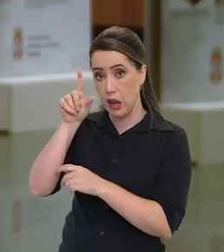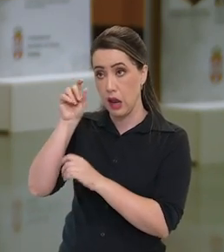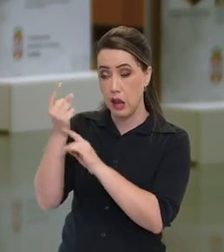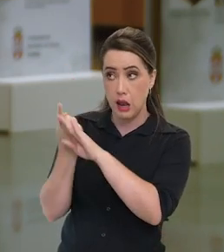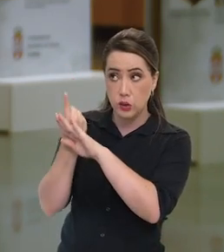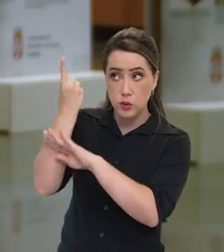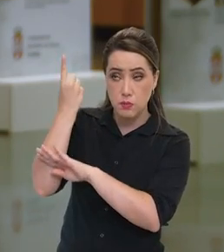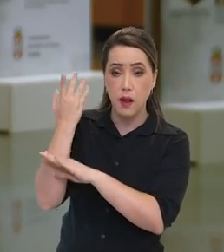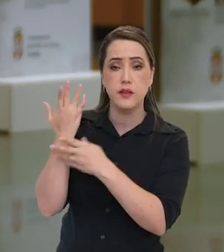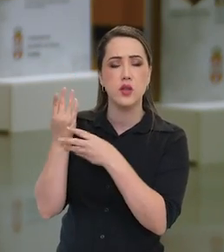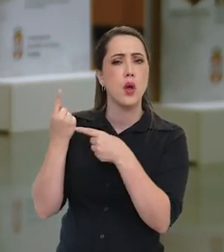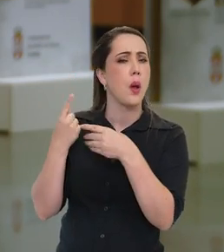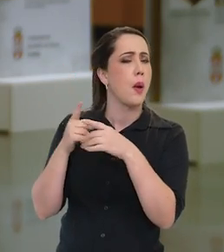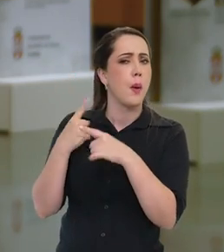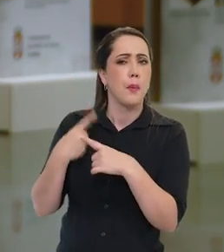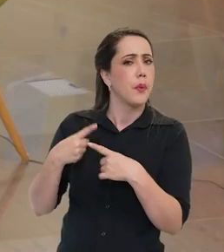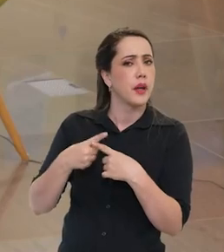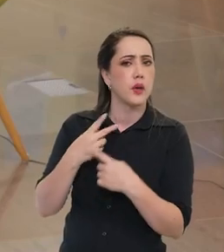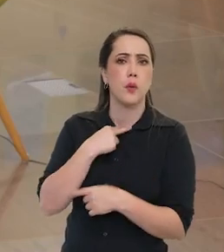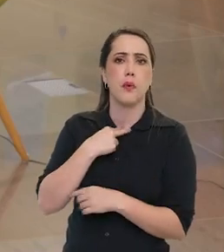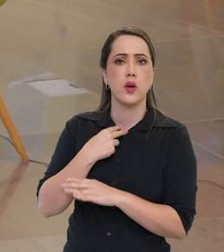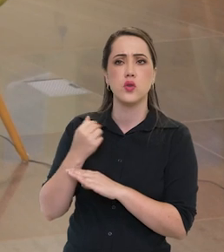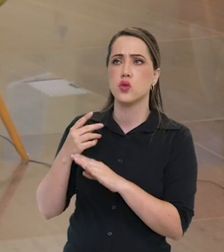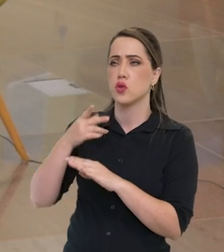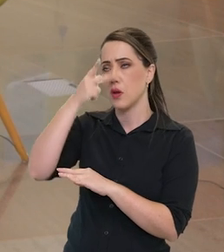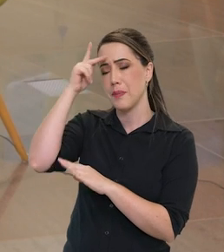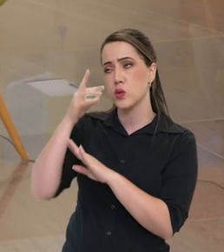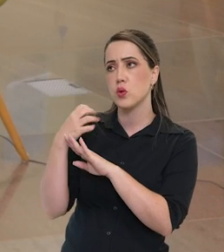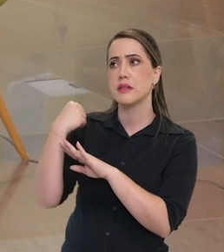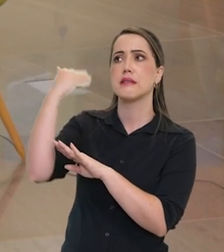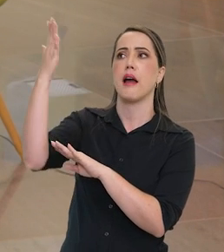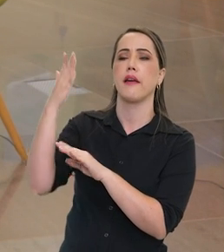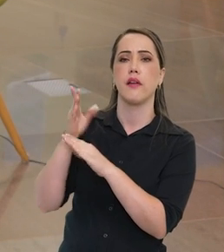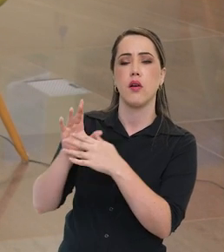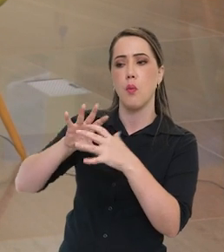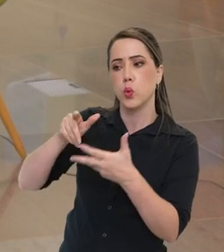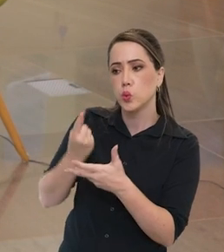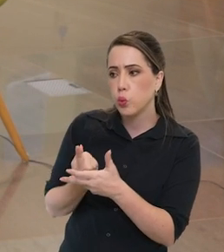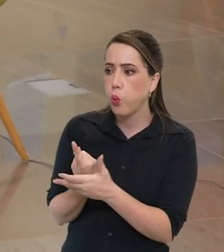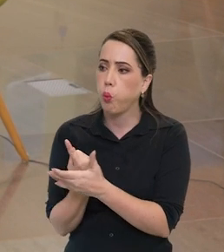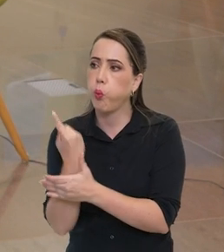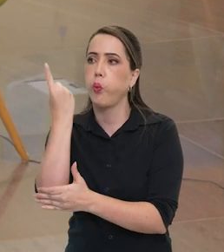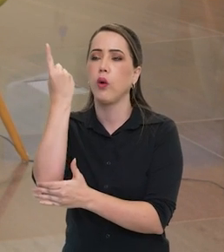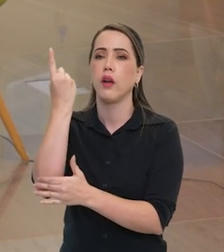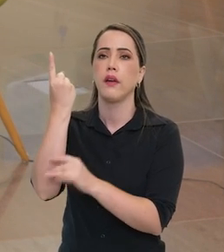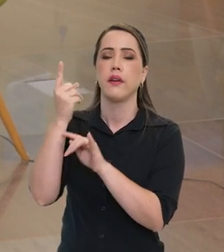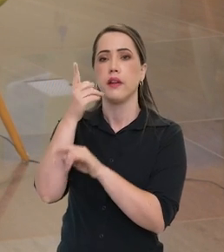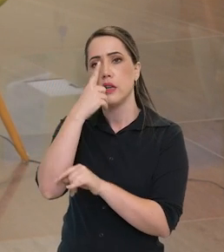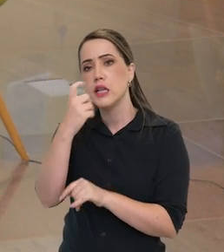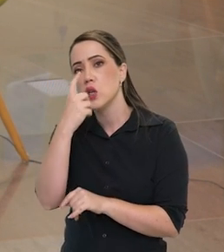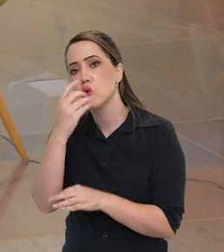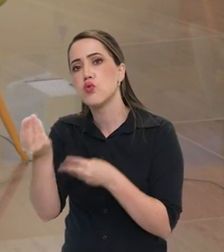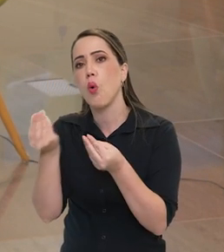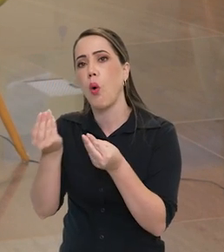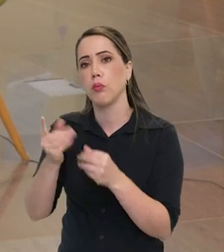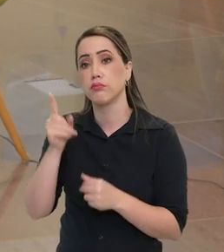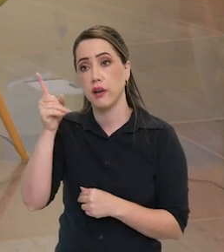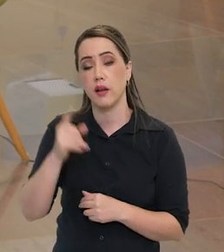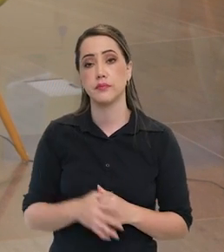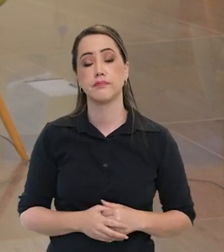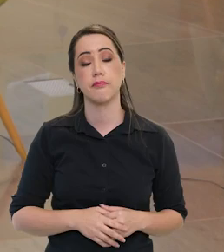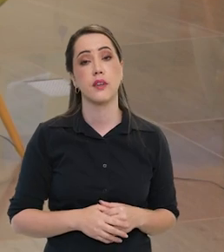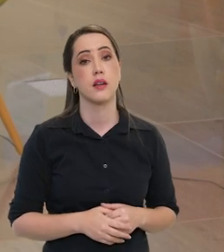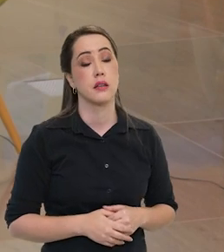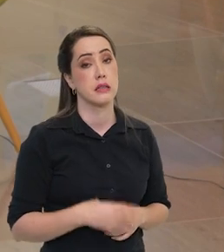Essa é uma preocupação, né? Porque não é só mandar para fora, tem que se preocupar com o fala em preocupar com isso. O espaço é grande, mas não é